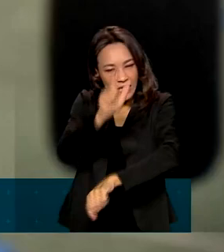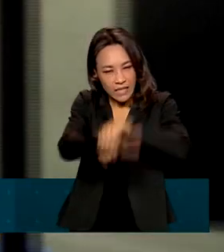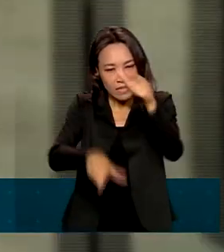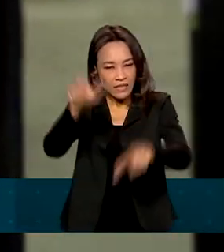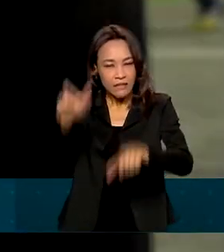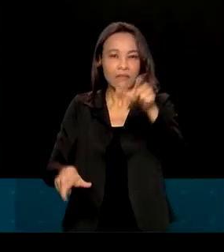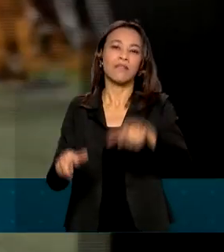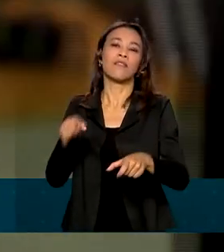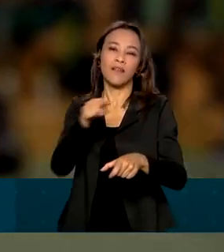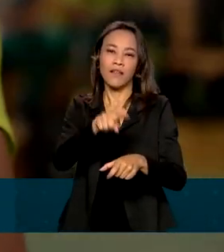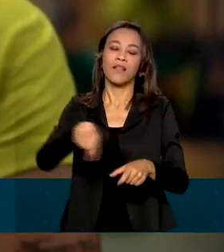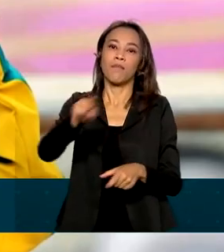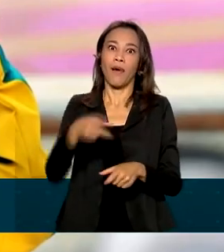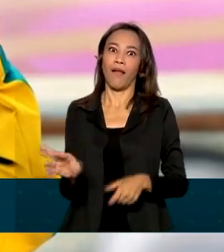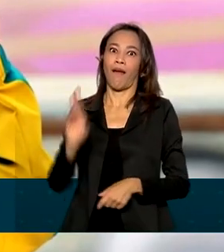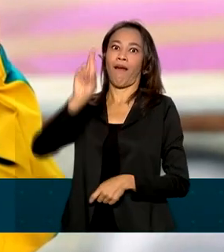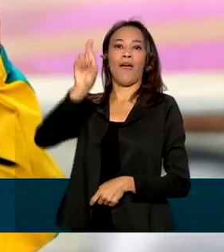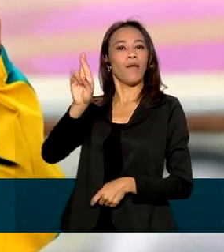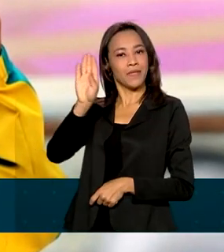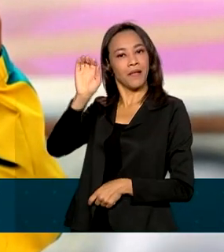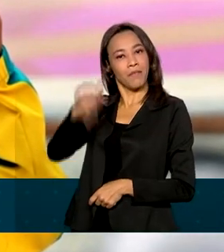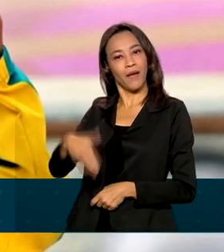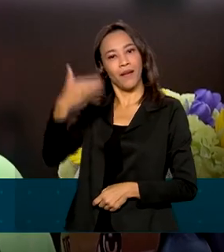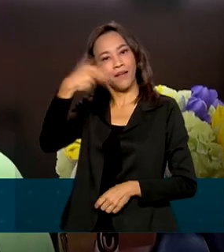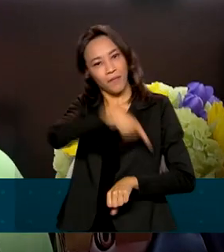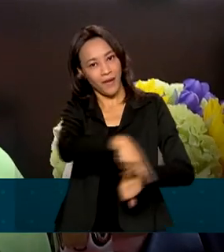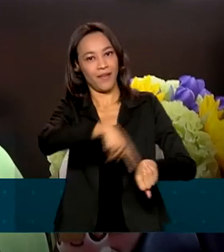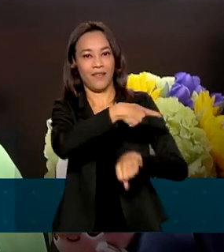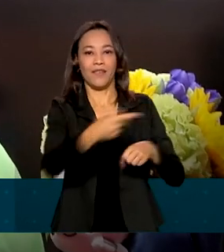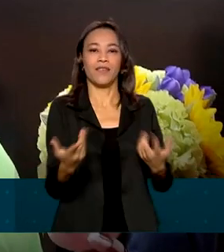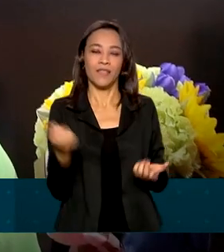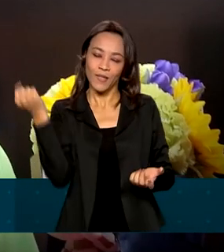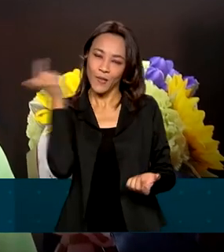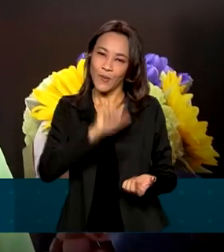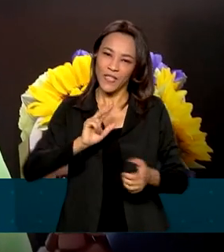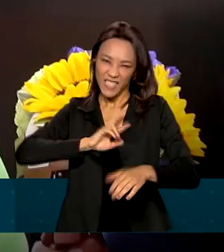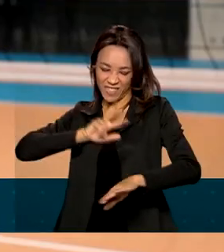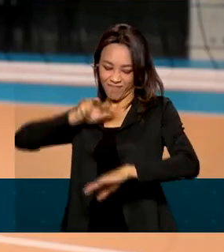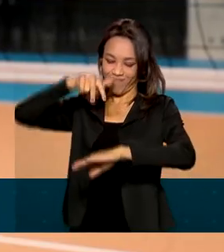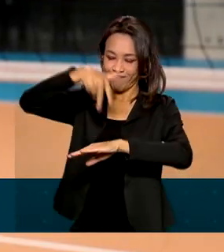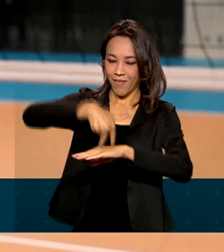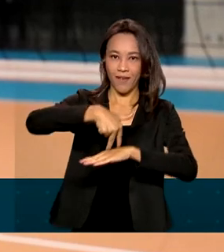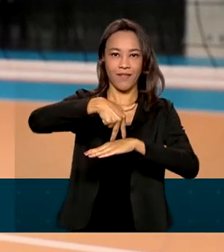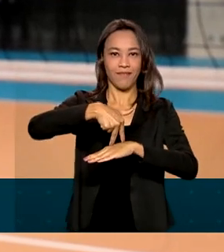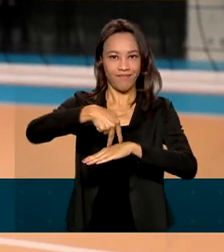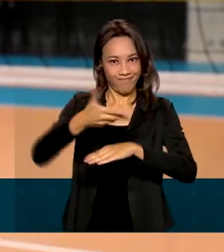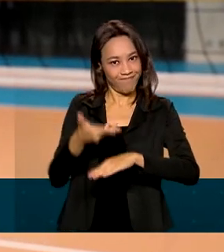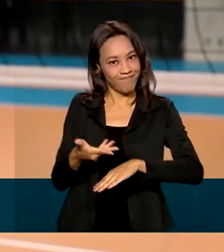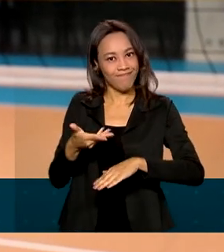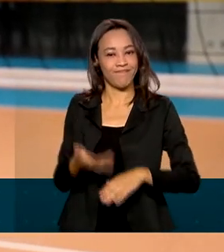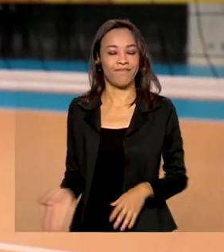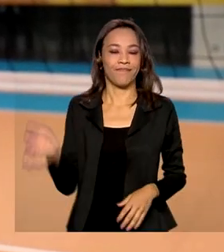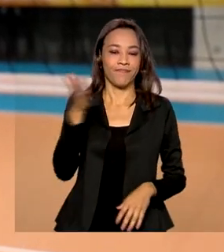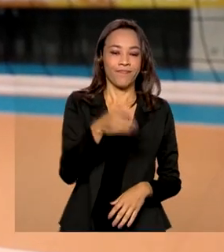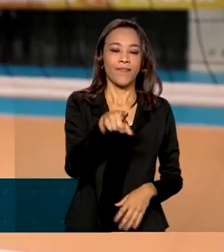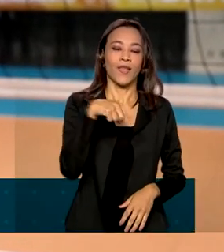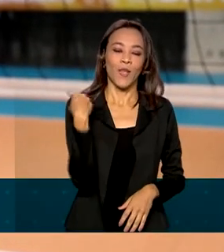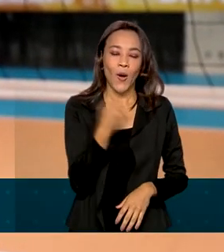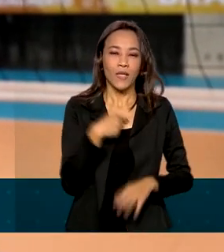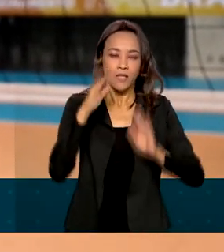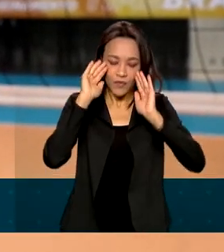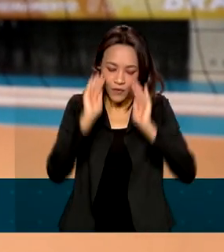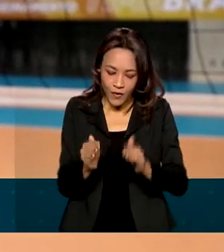tranquilidade para representar bem o país e conquistar um lugar no pódio. A gente pode se concentrar no